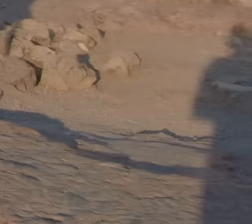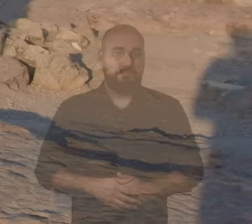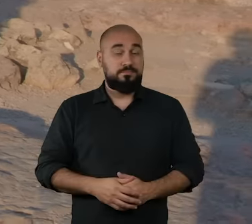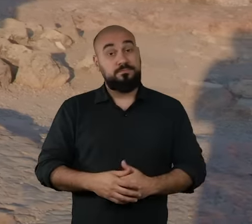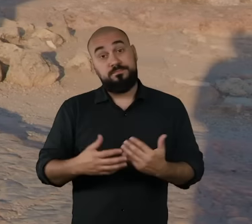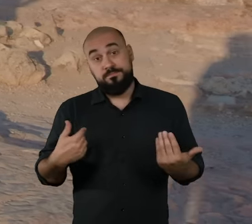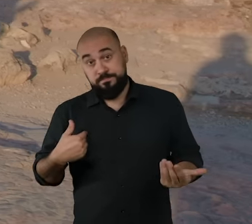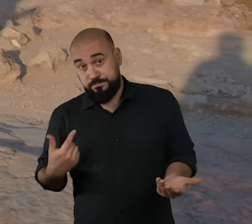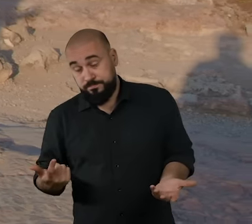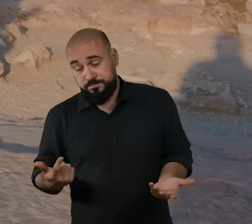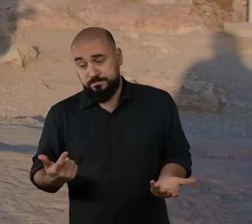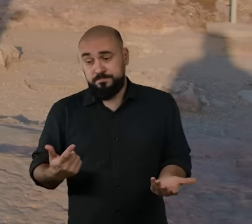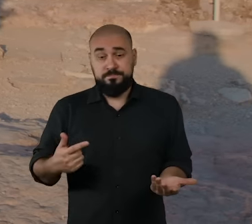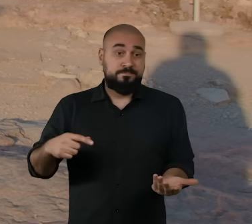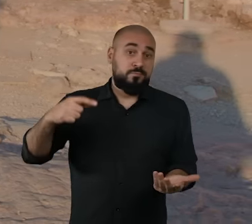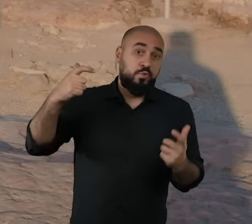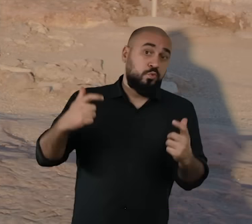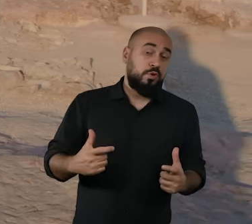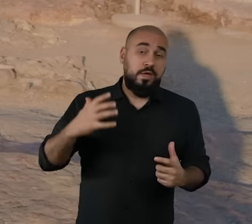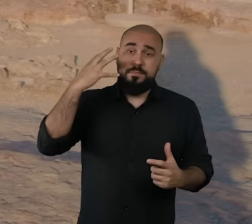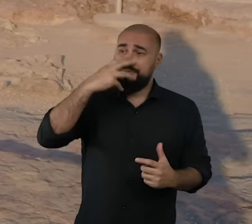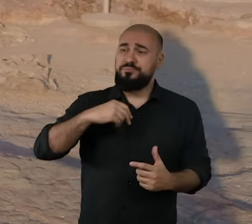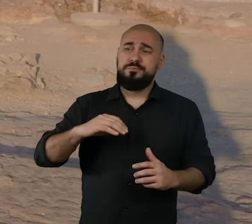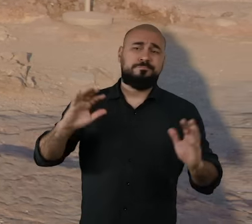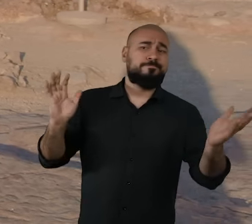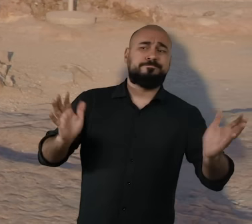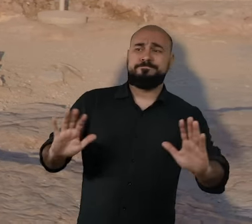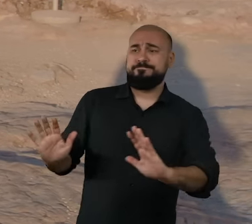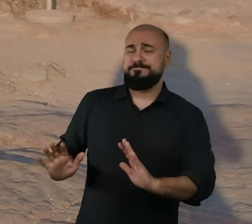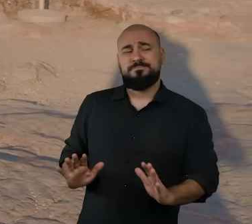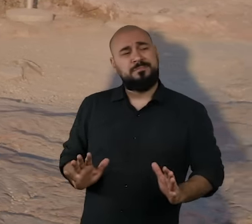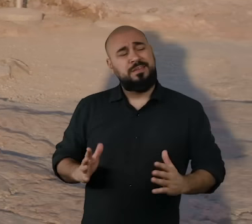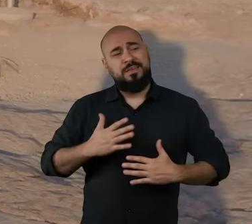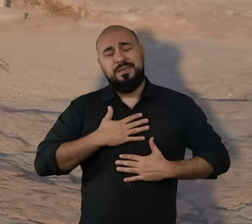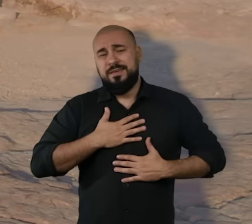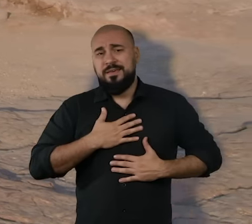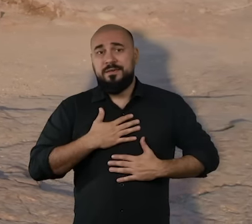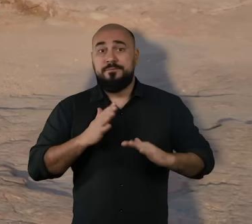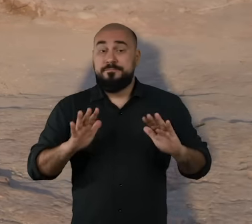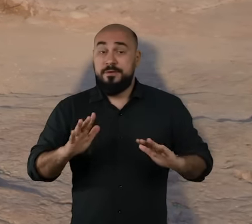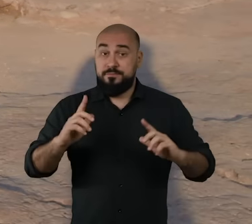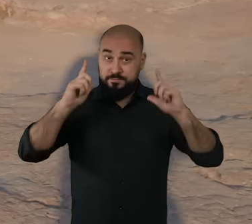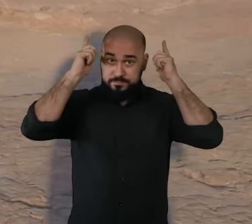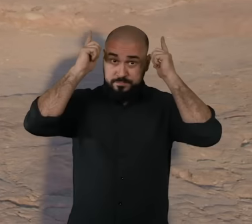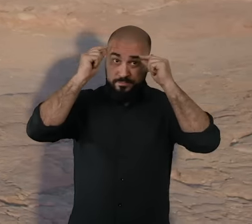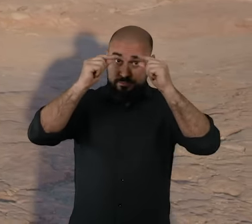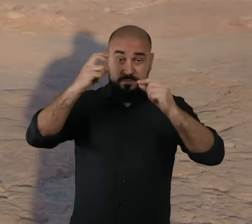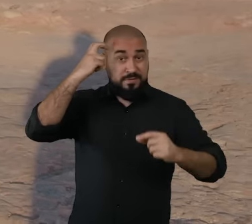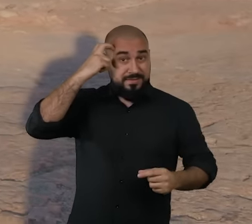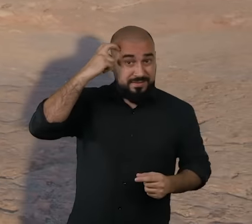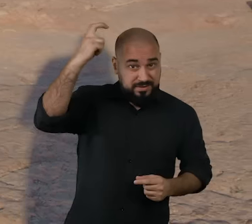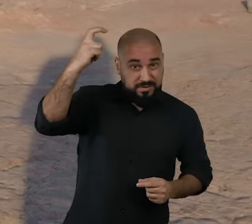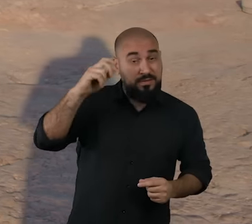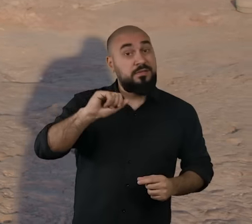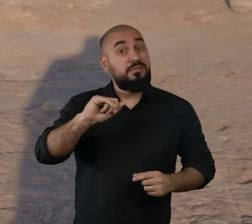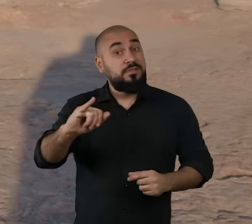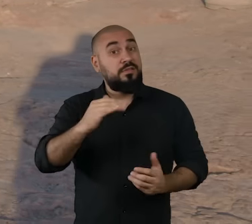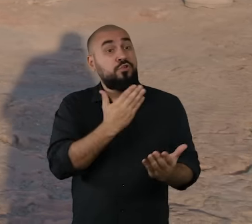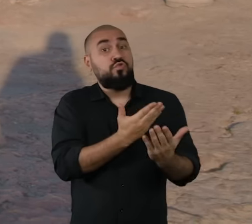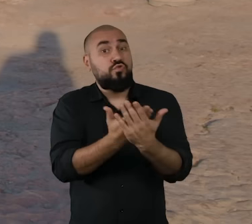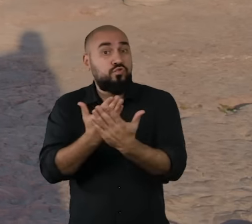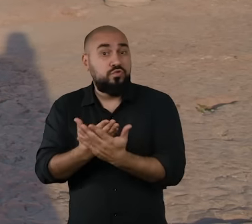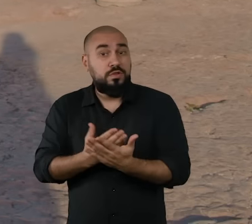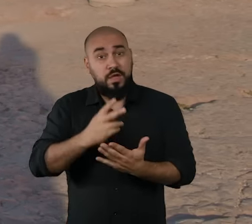Ao me despedir desse lugar, mil pensamentos passam na minha cabeça. Os gregos foram tão geniais que quando a gente estuda a